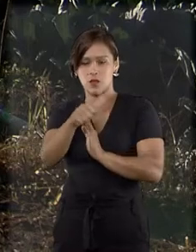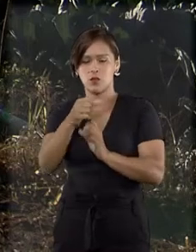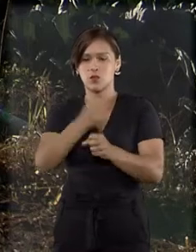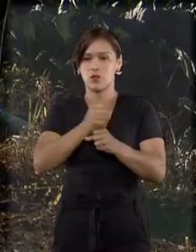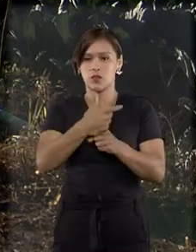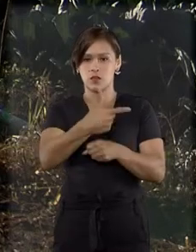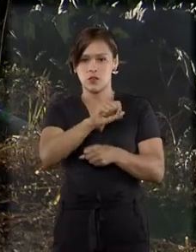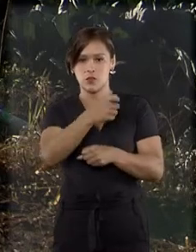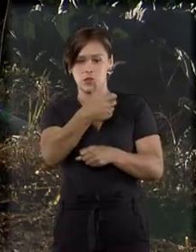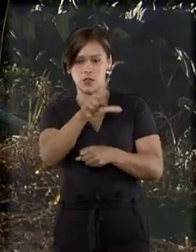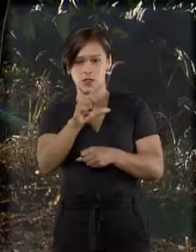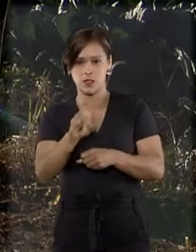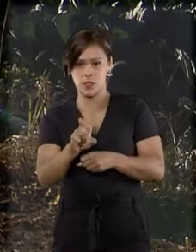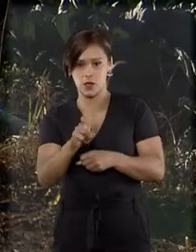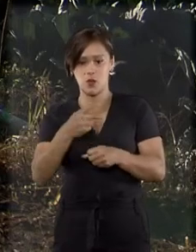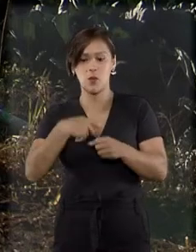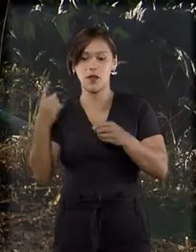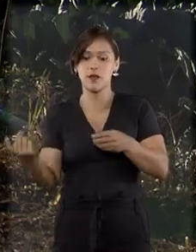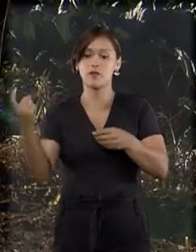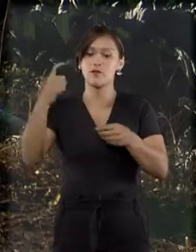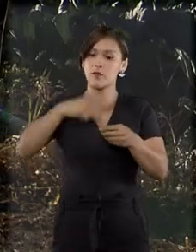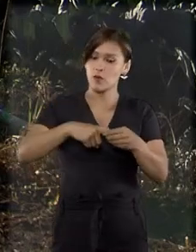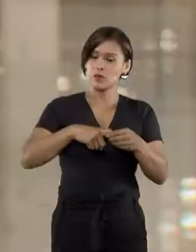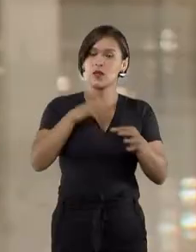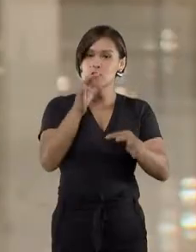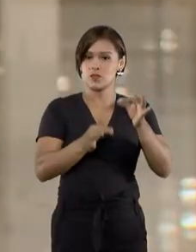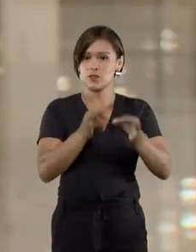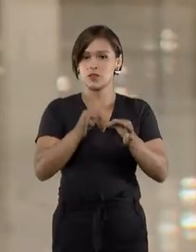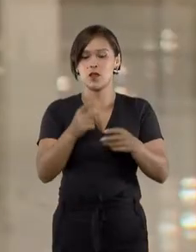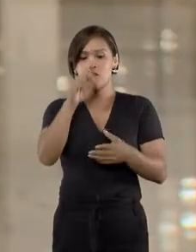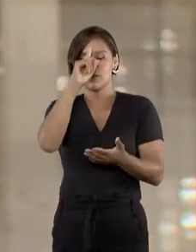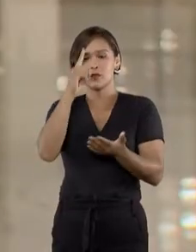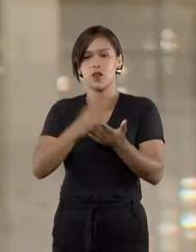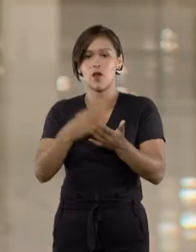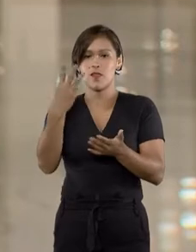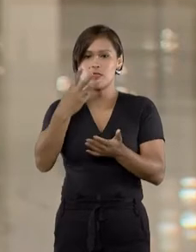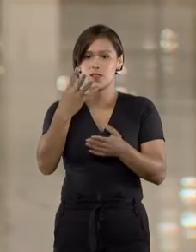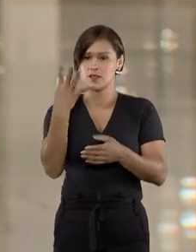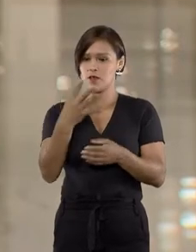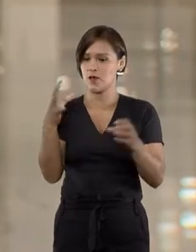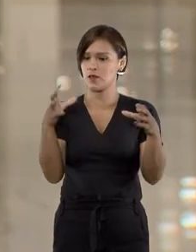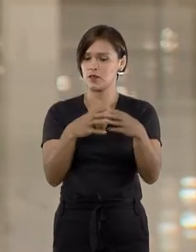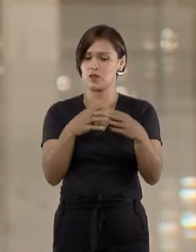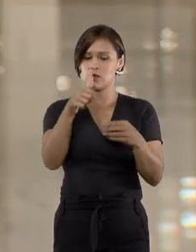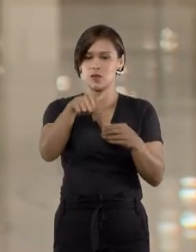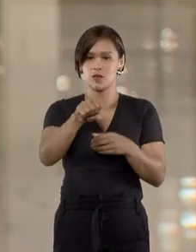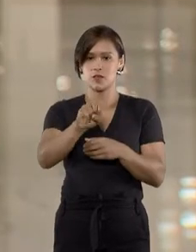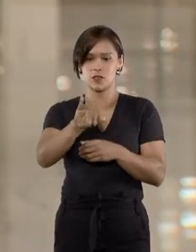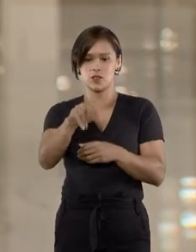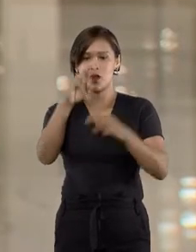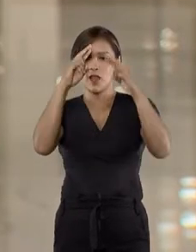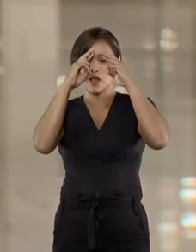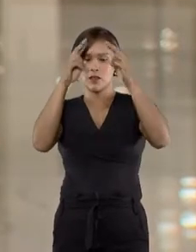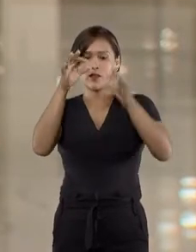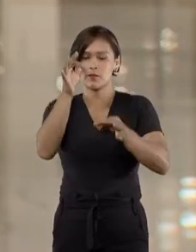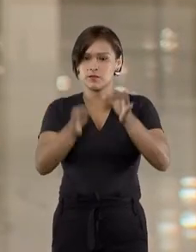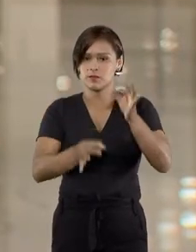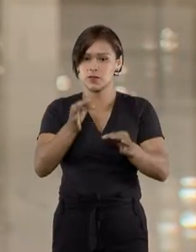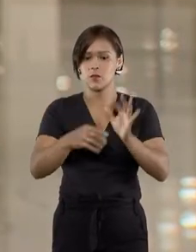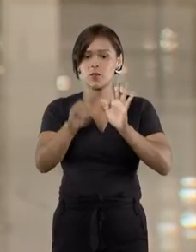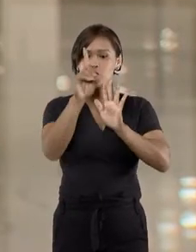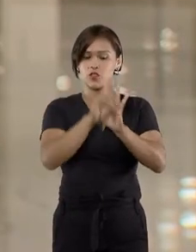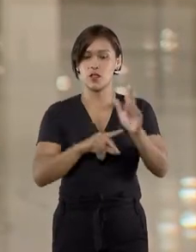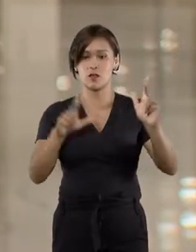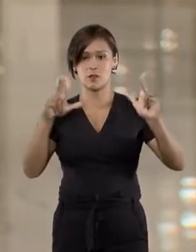2005, para requerer a recuperação judicial. Com a decisão, a terceira e a quarta turmas do STJ, responsáveis pelos